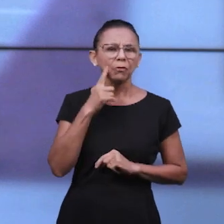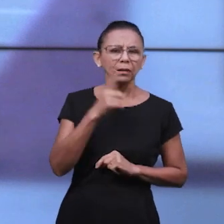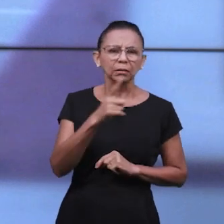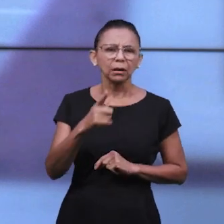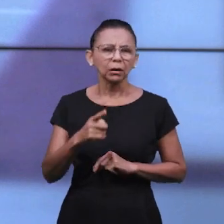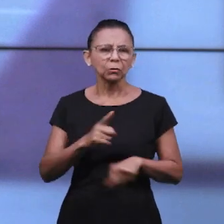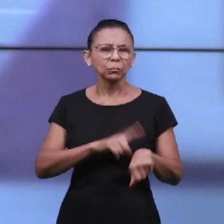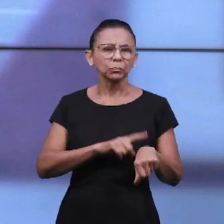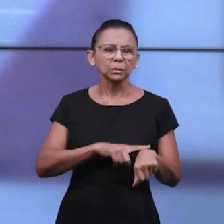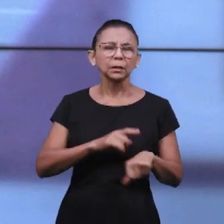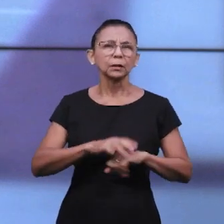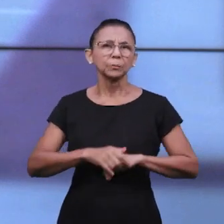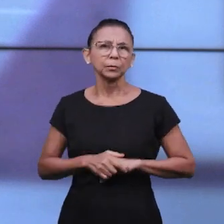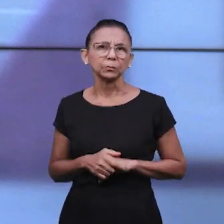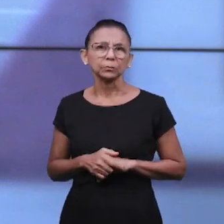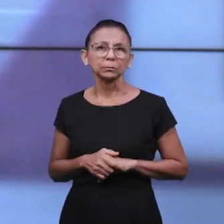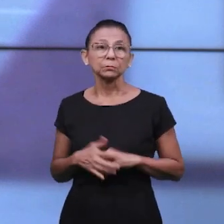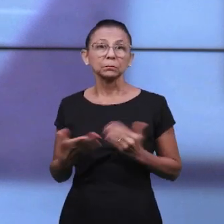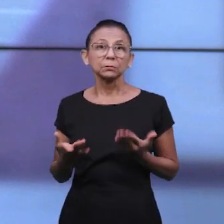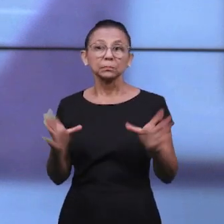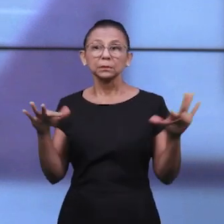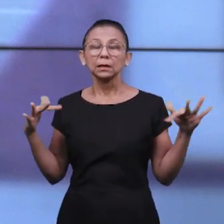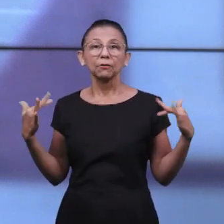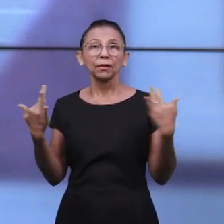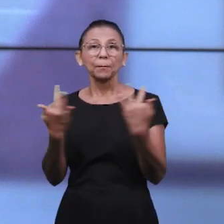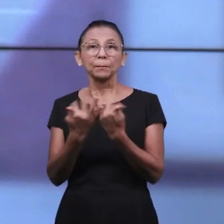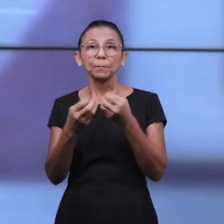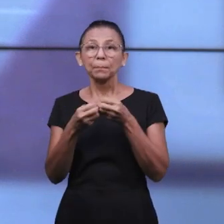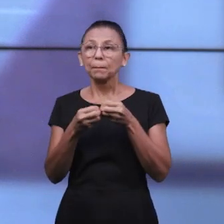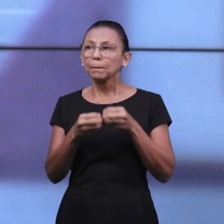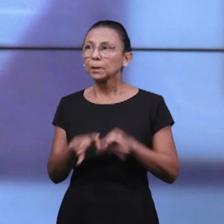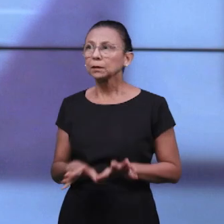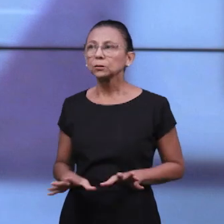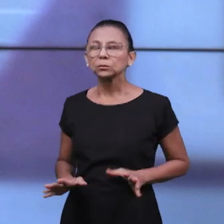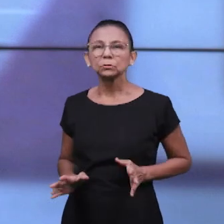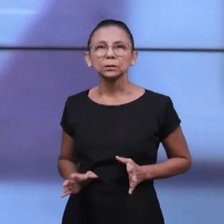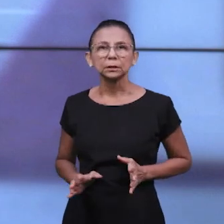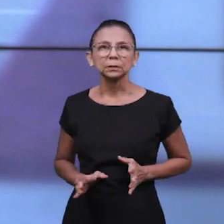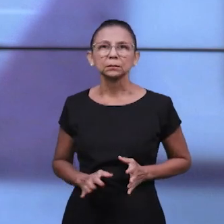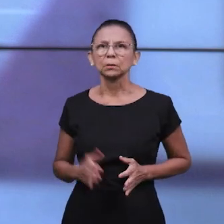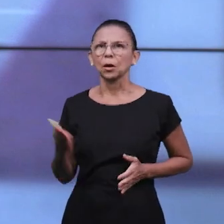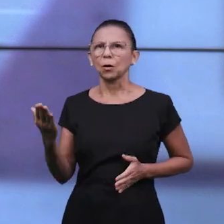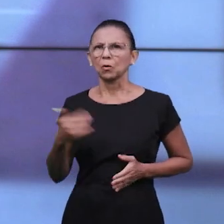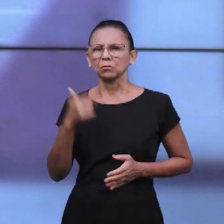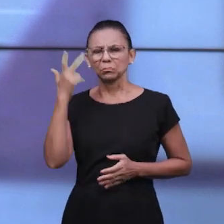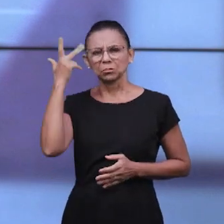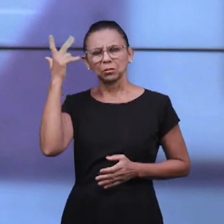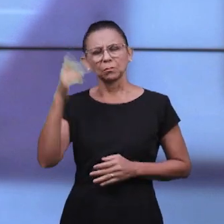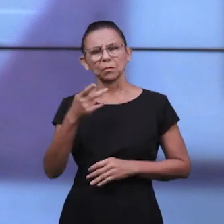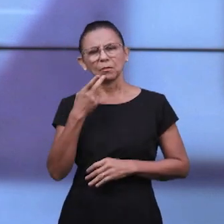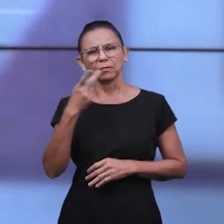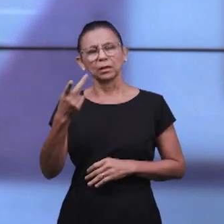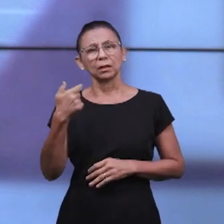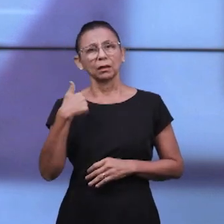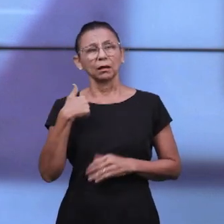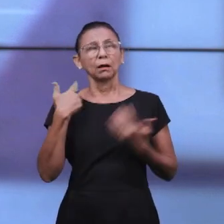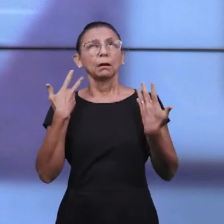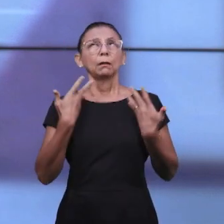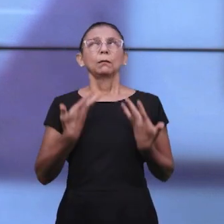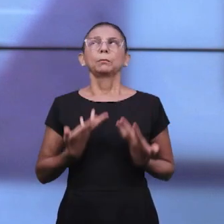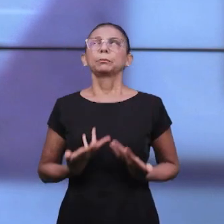drásticas consequências para as famílias, tempo em que é muito comum ouvirmos uma frase Estou